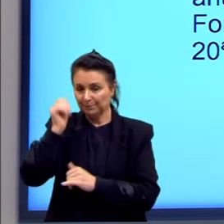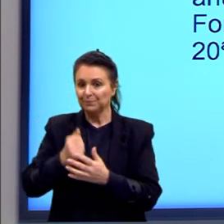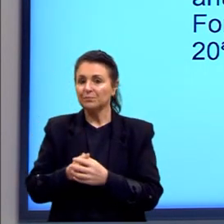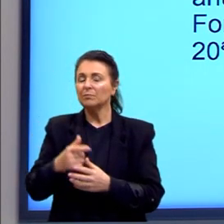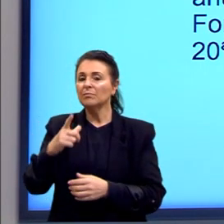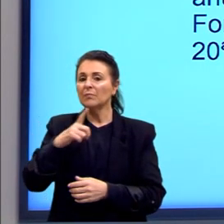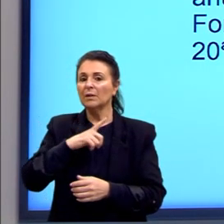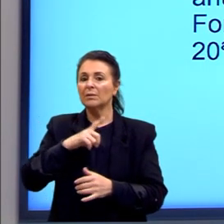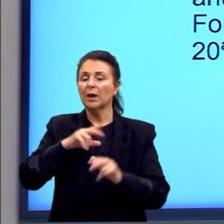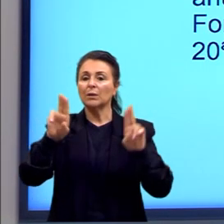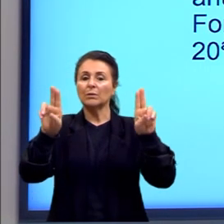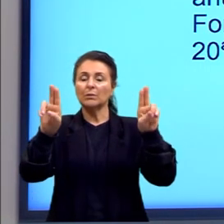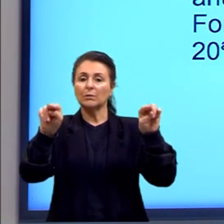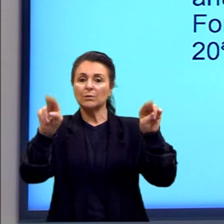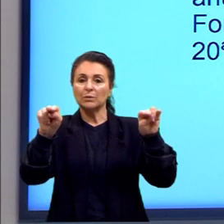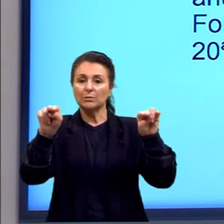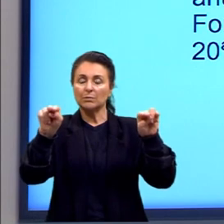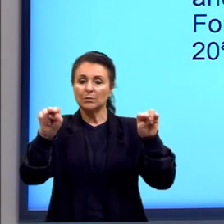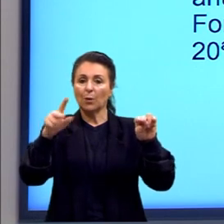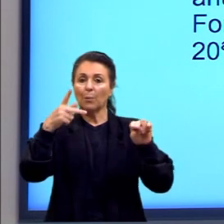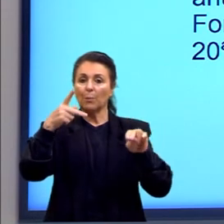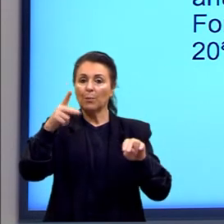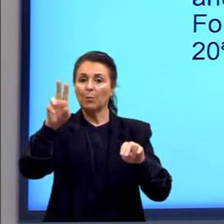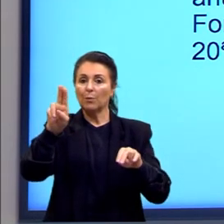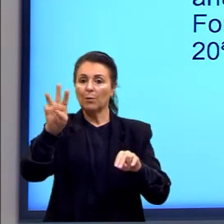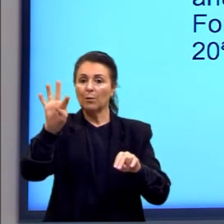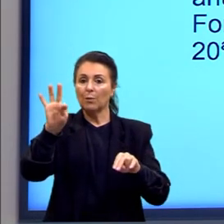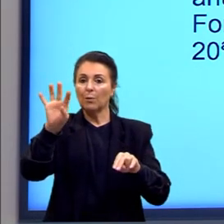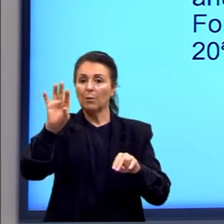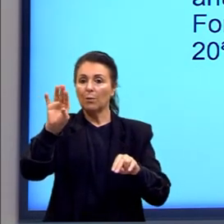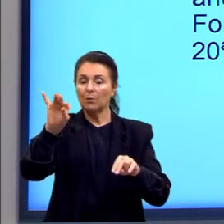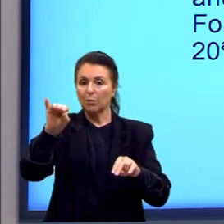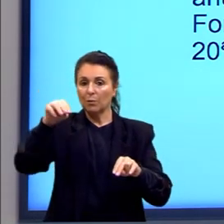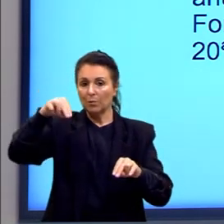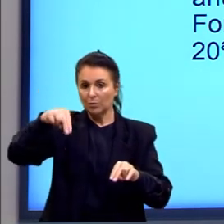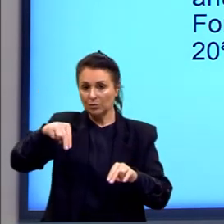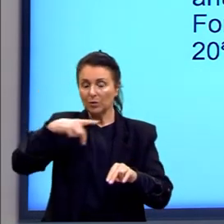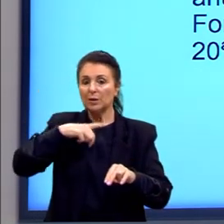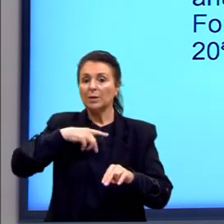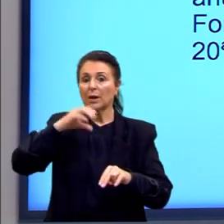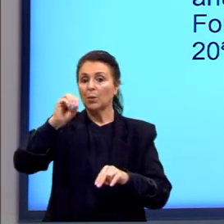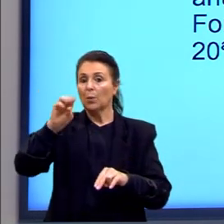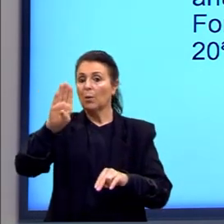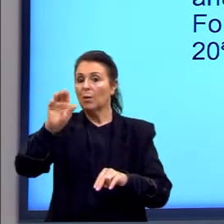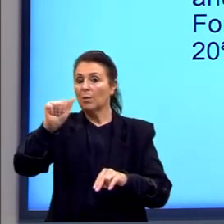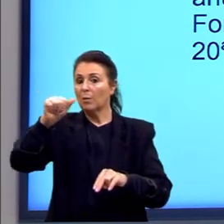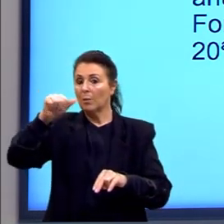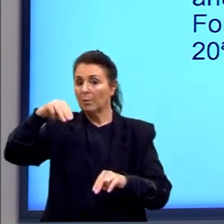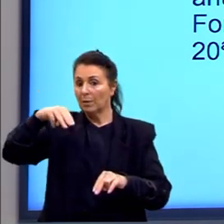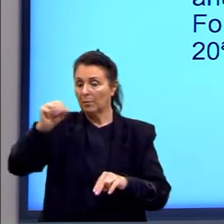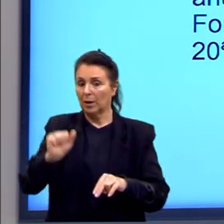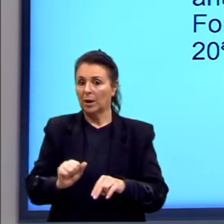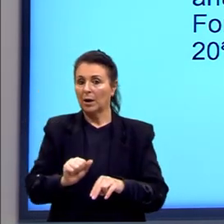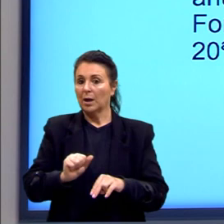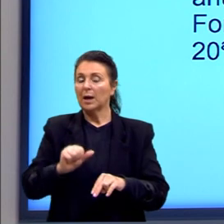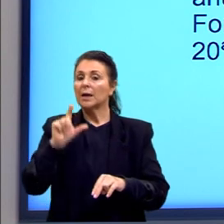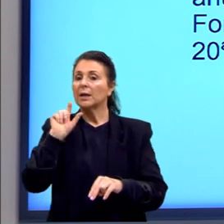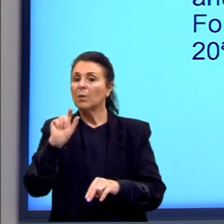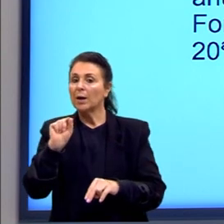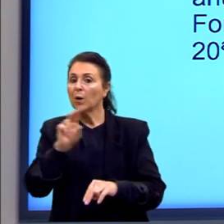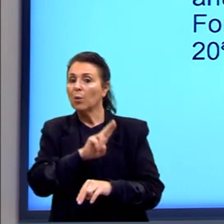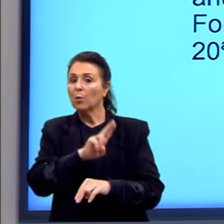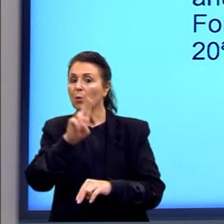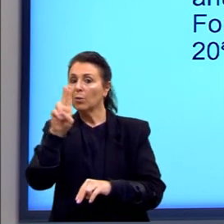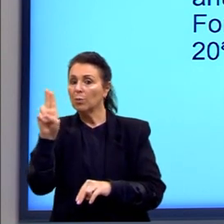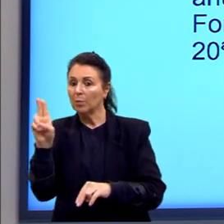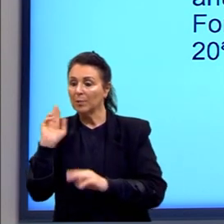gente tem no título Putin e Obama. Que são os sobrenomes que vão ser retomados